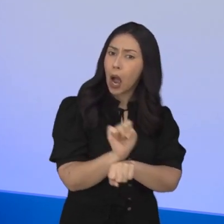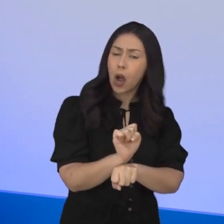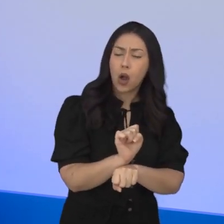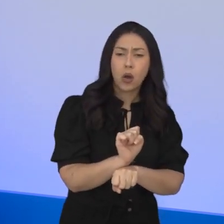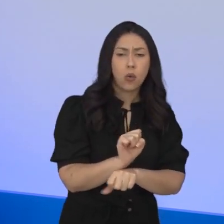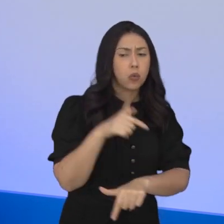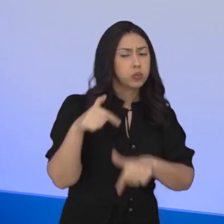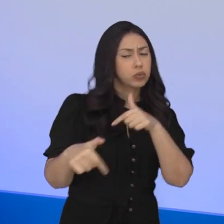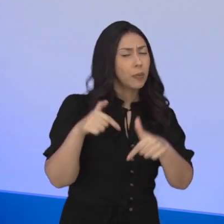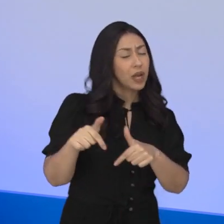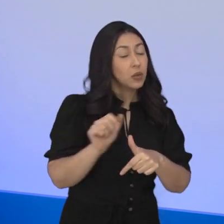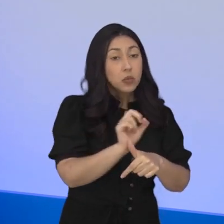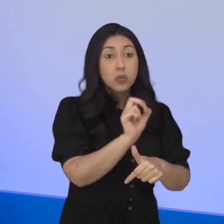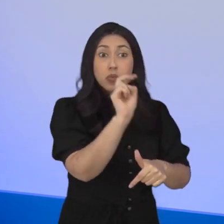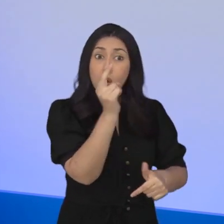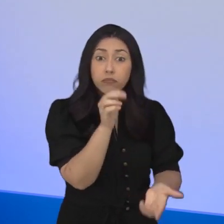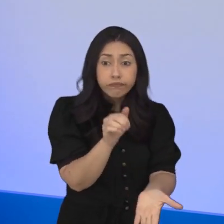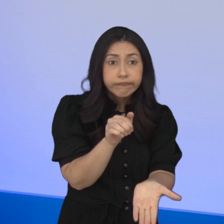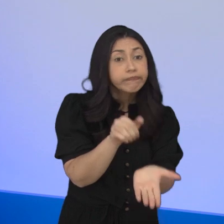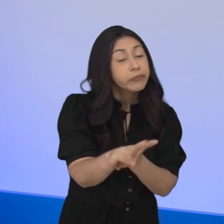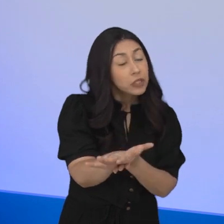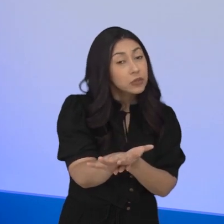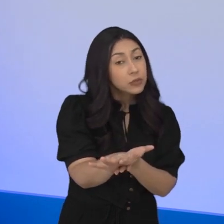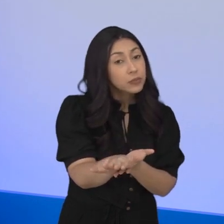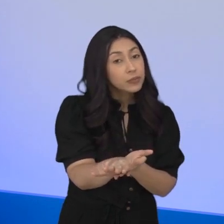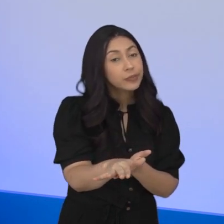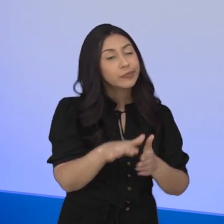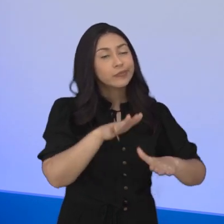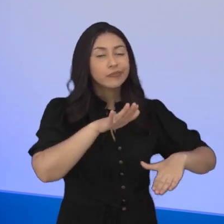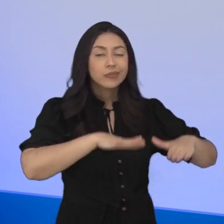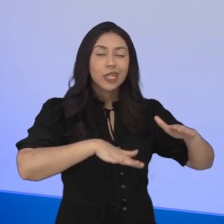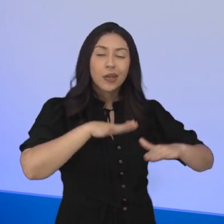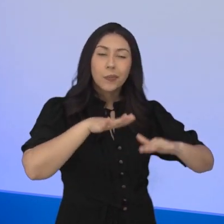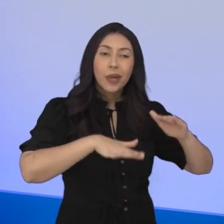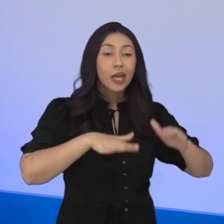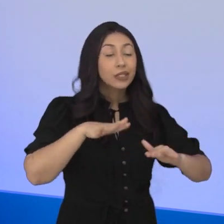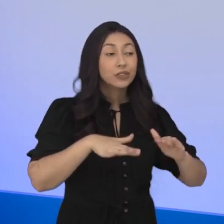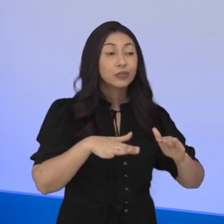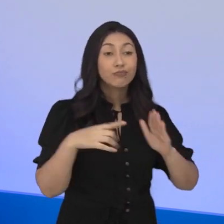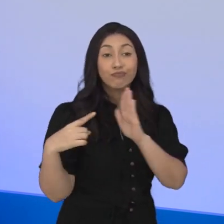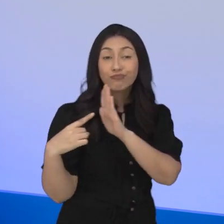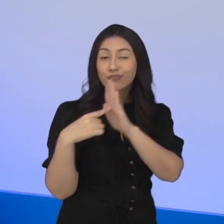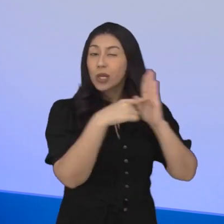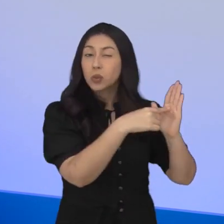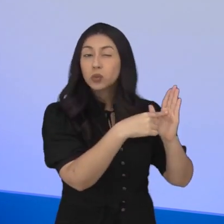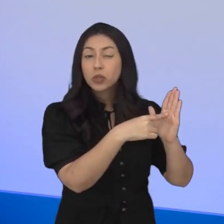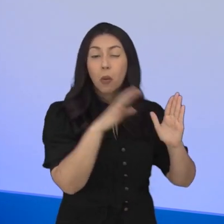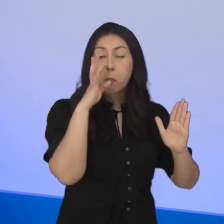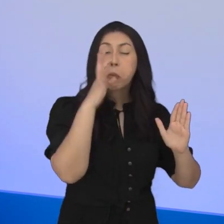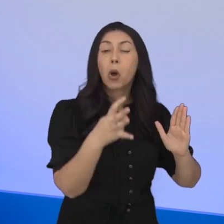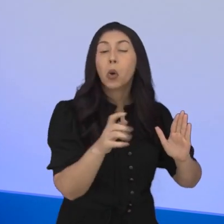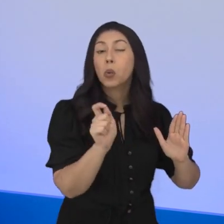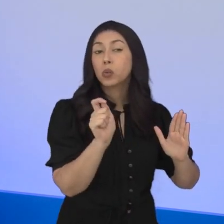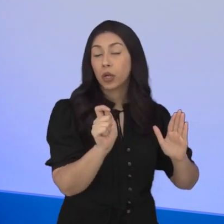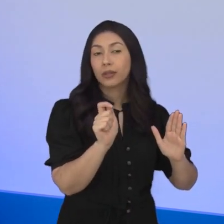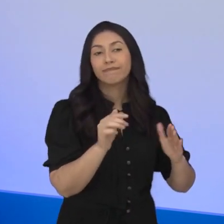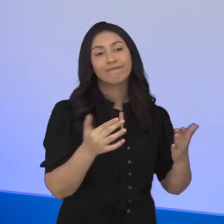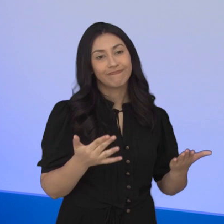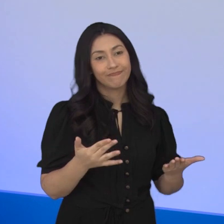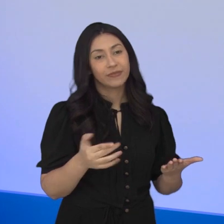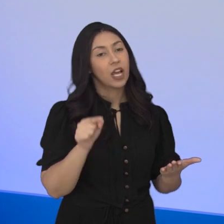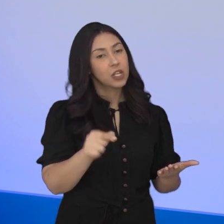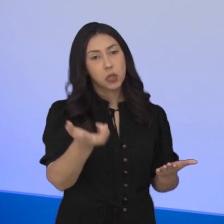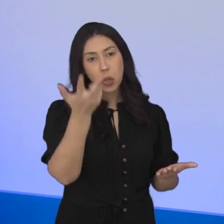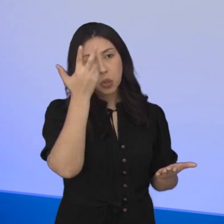ou até mesmo a exoneração a bem de serviço público e aí depende muito do que está sendo acusado. Esse é o